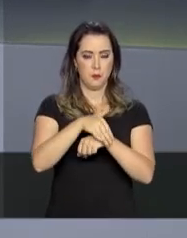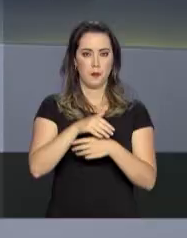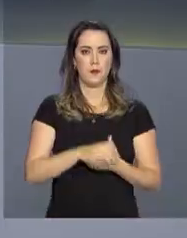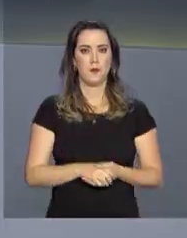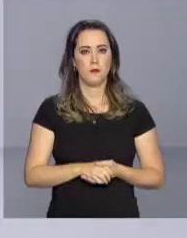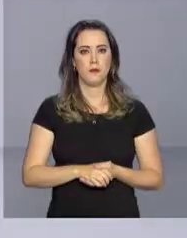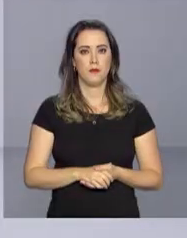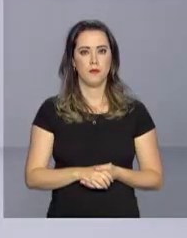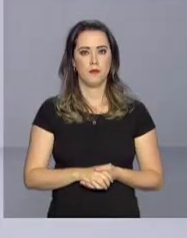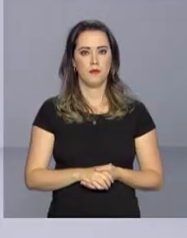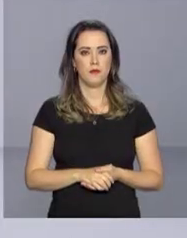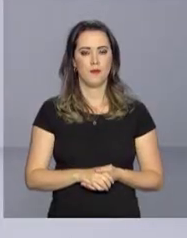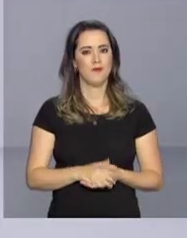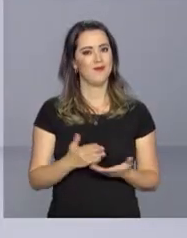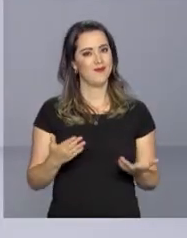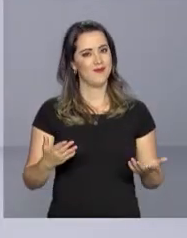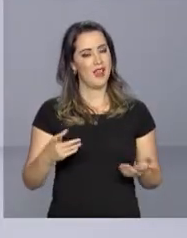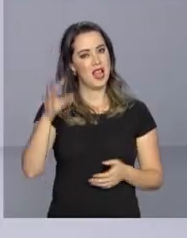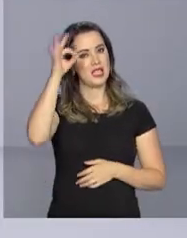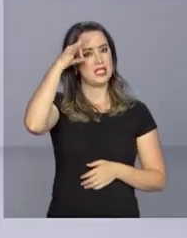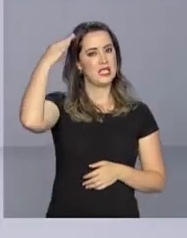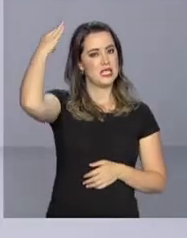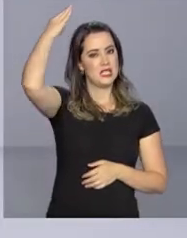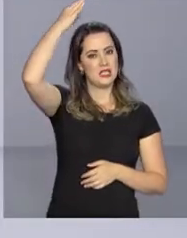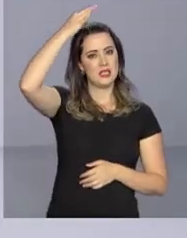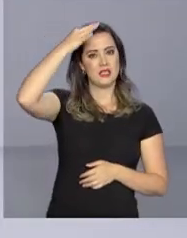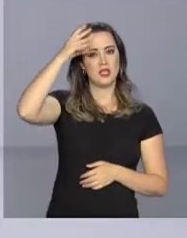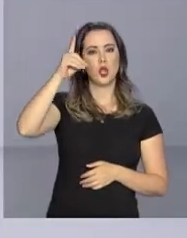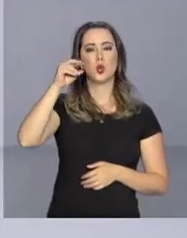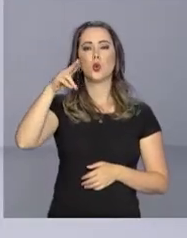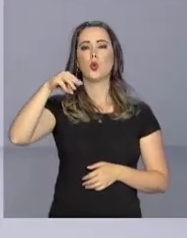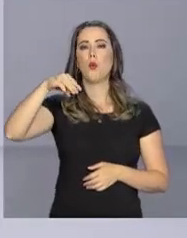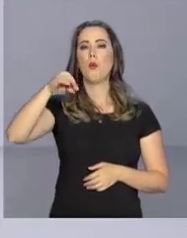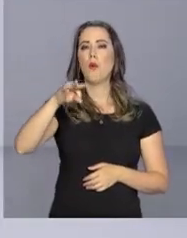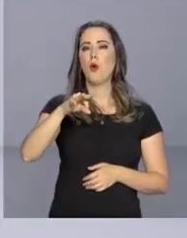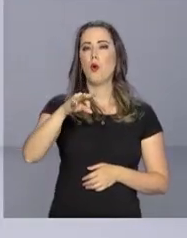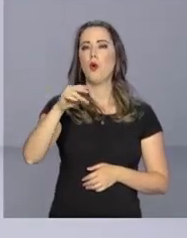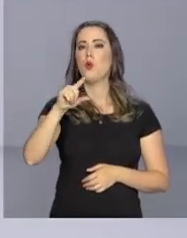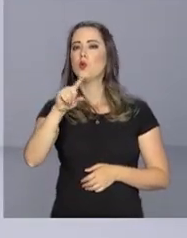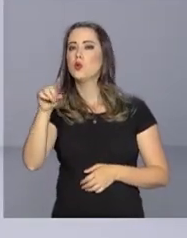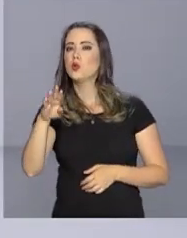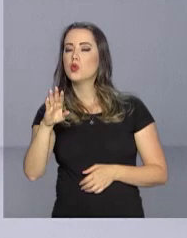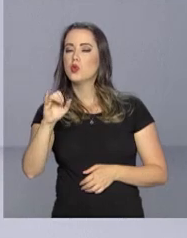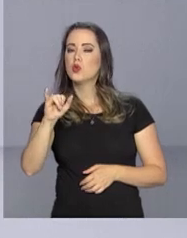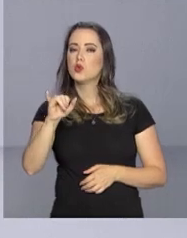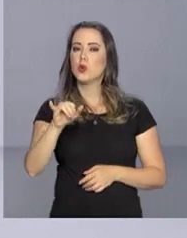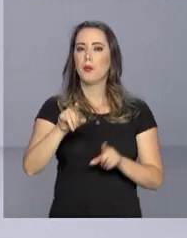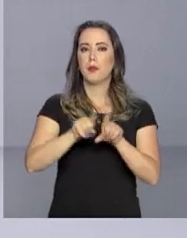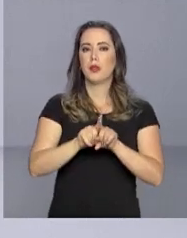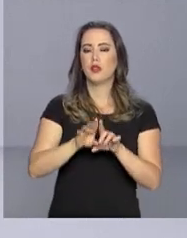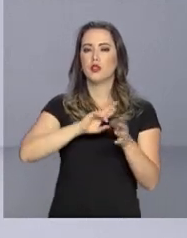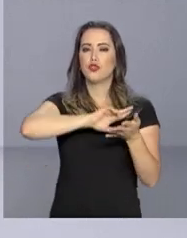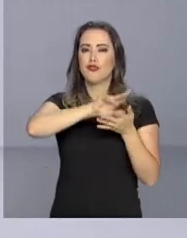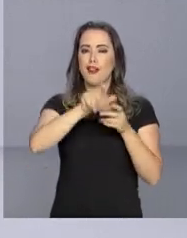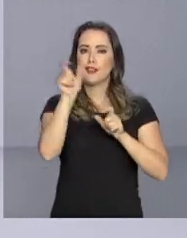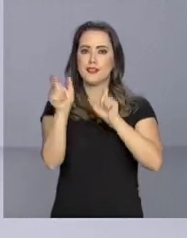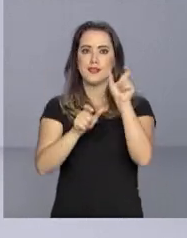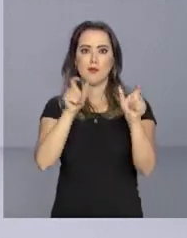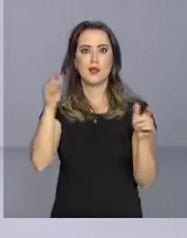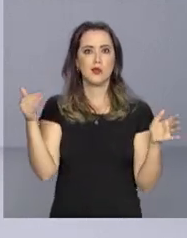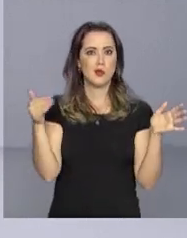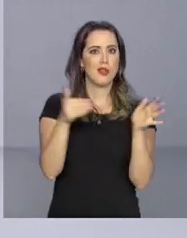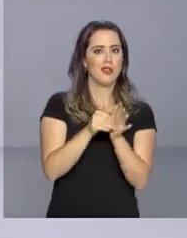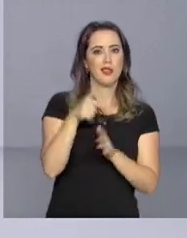da noite. Santos Dumont, Zumbi dos Palmares, Chiquinha do Amaral. Até 7 de setembro, você confere